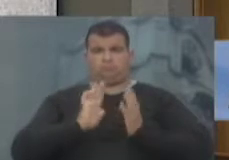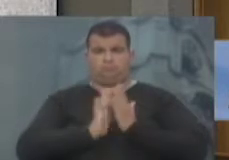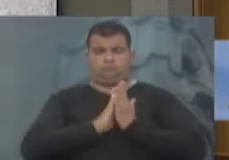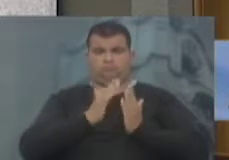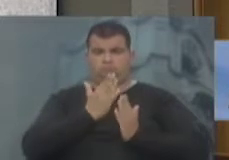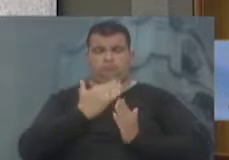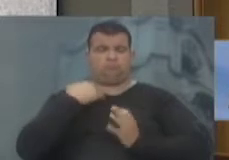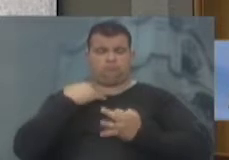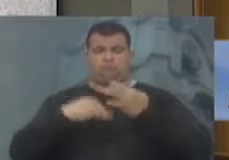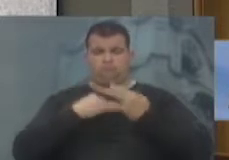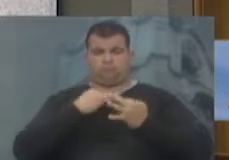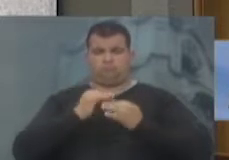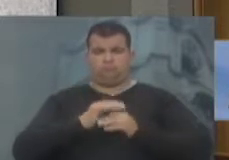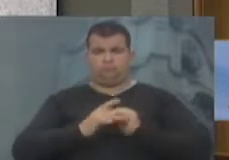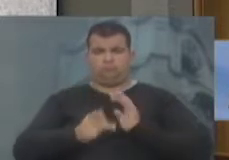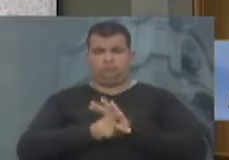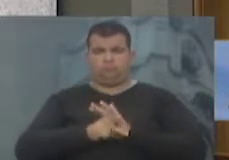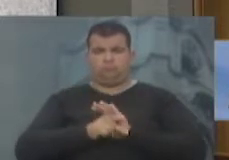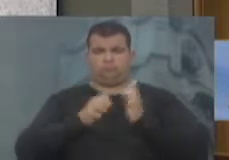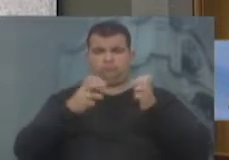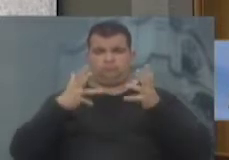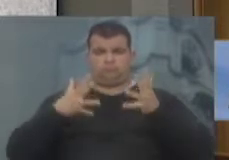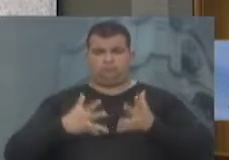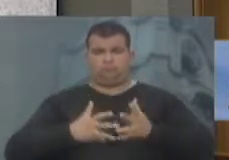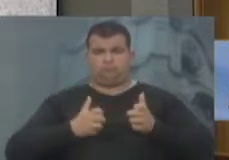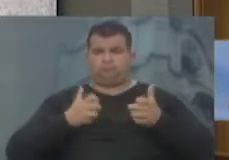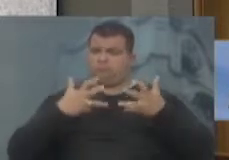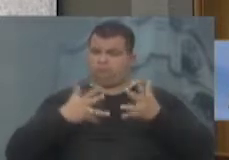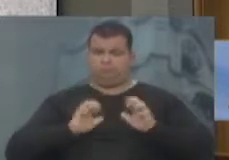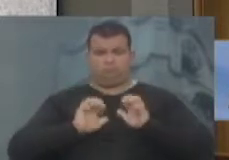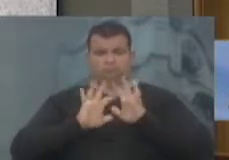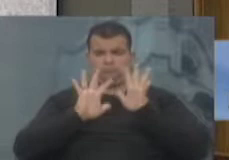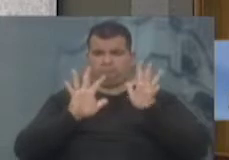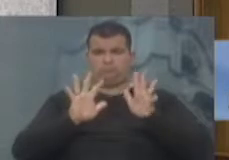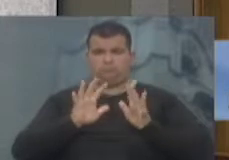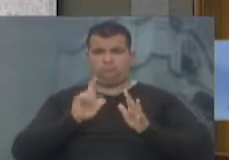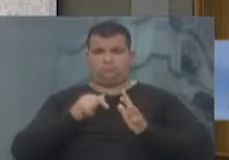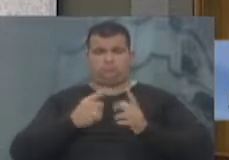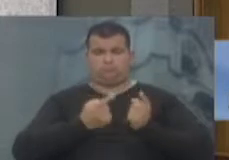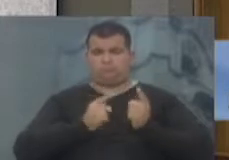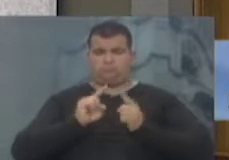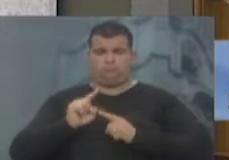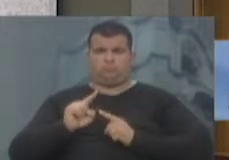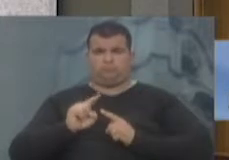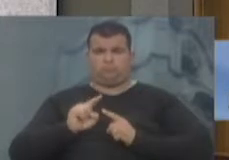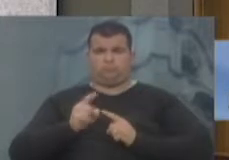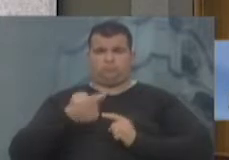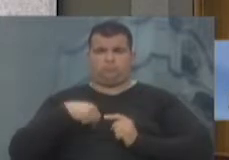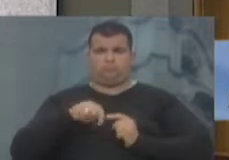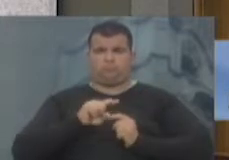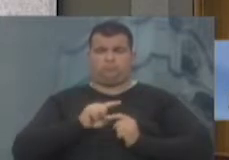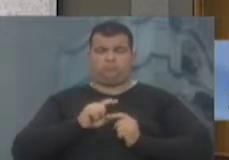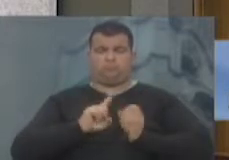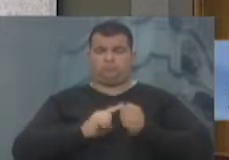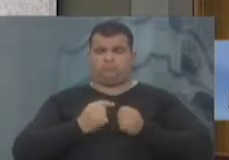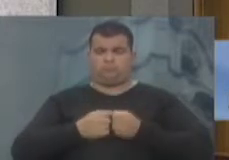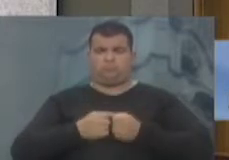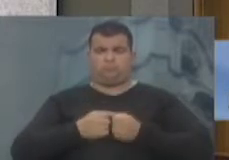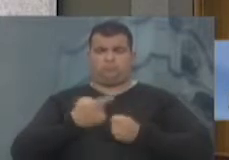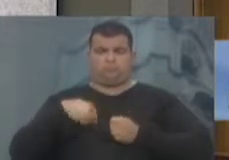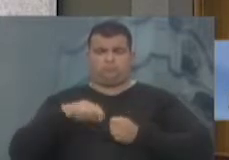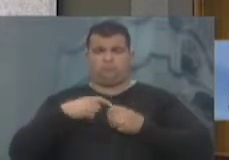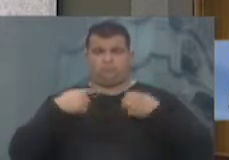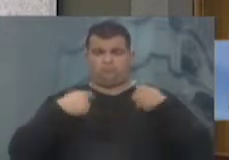no tribunal para explicar detalhadamente que isso é contra a nossa cidade. Nós